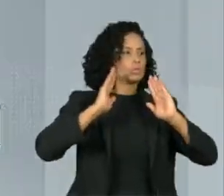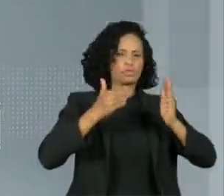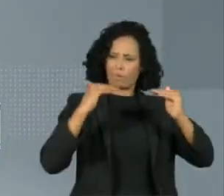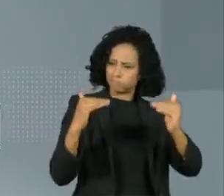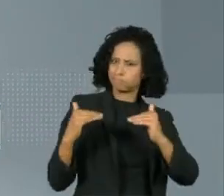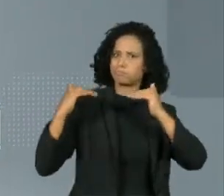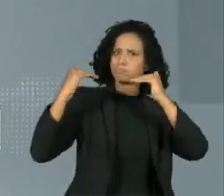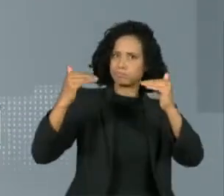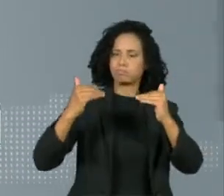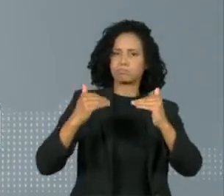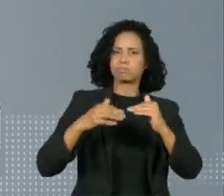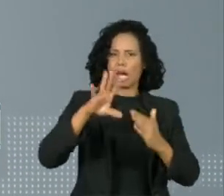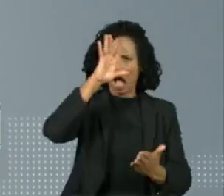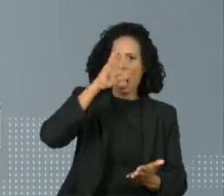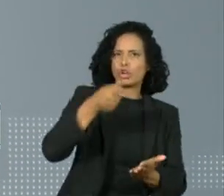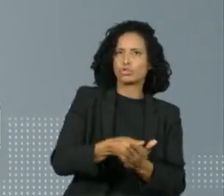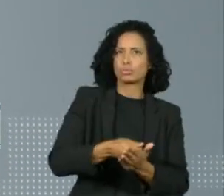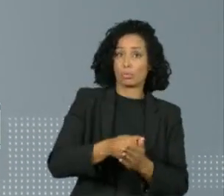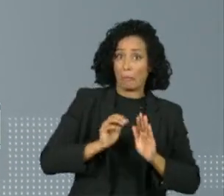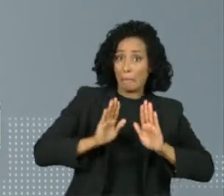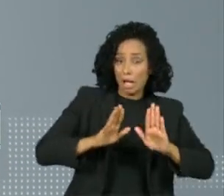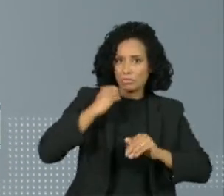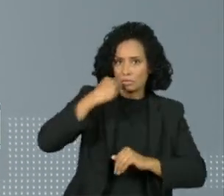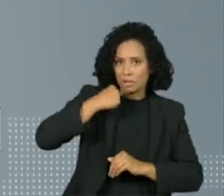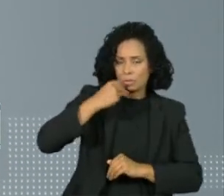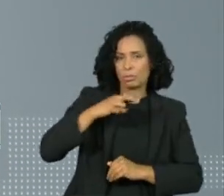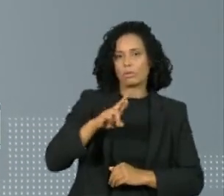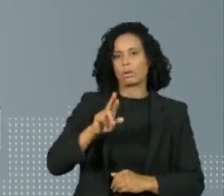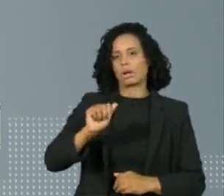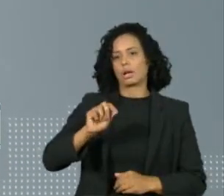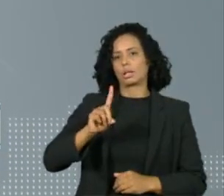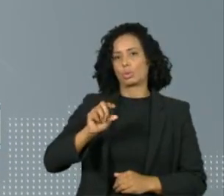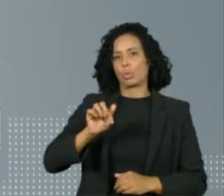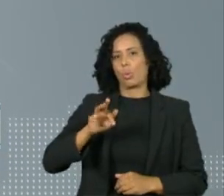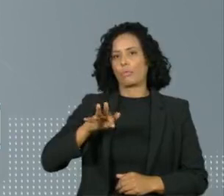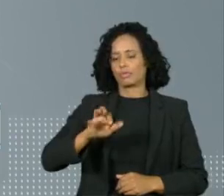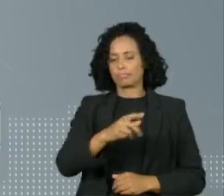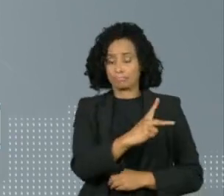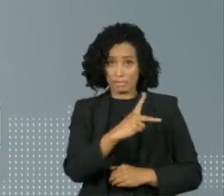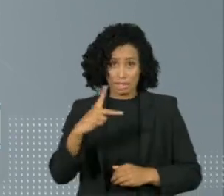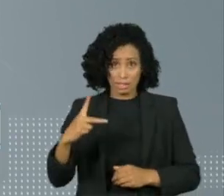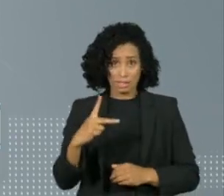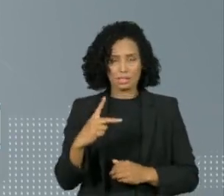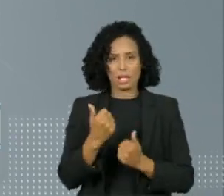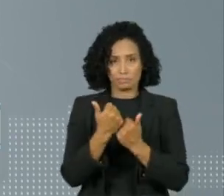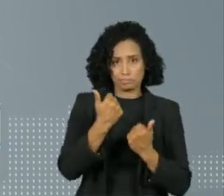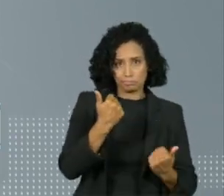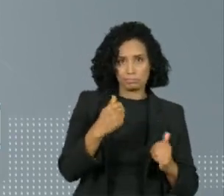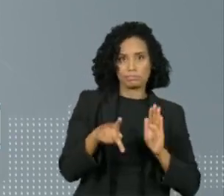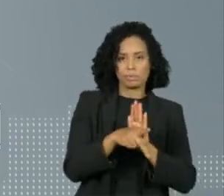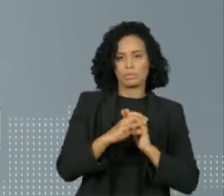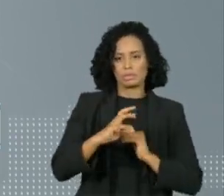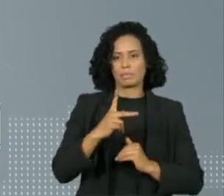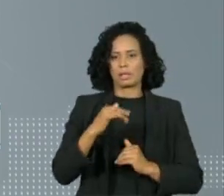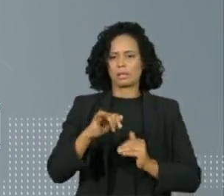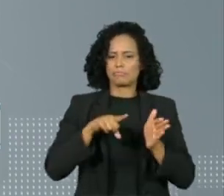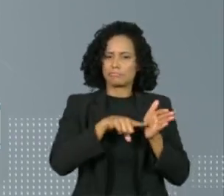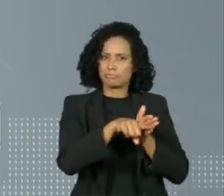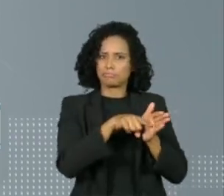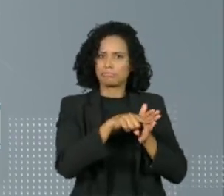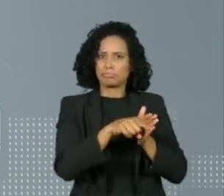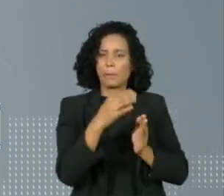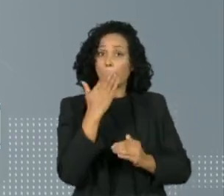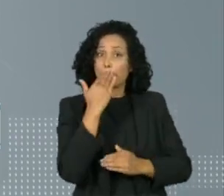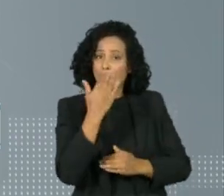Já o senador Randolfe Rodrigues, vice-presidente da CPI, diz que busca assinaturas para pedir o